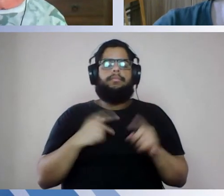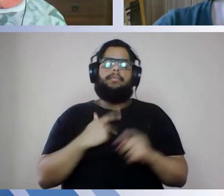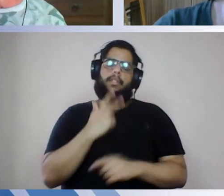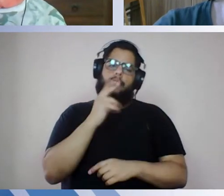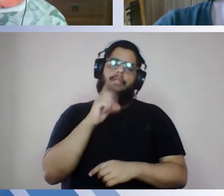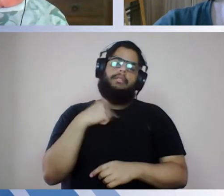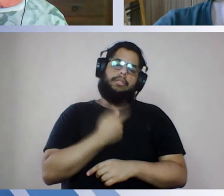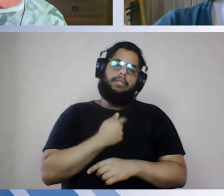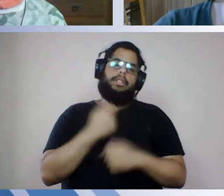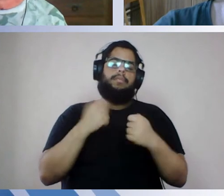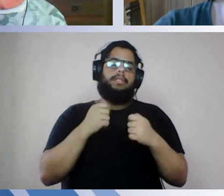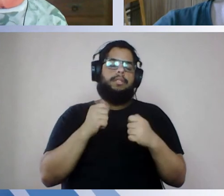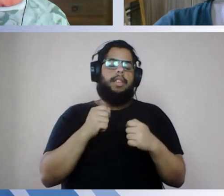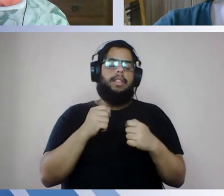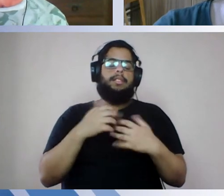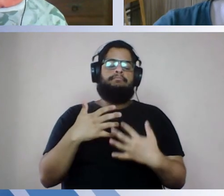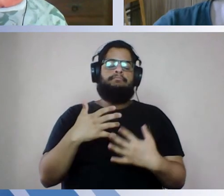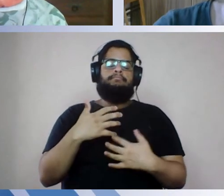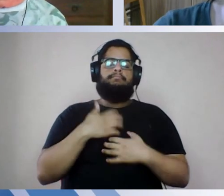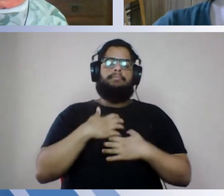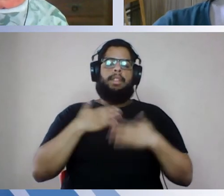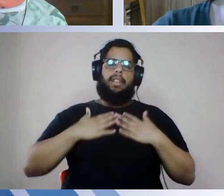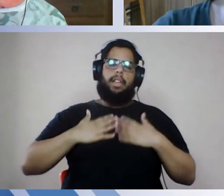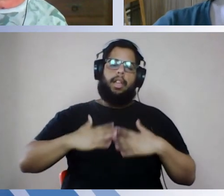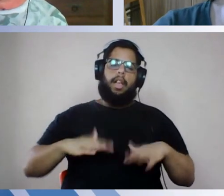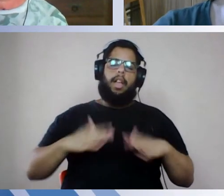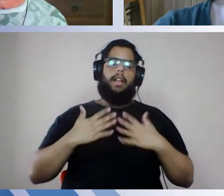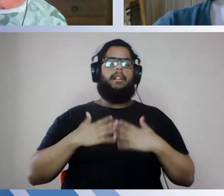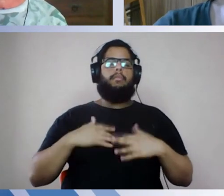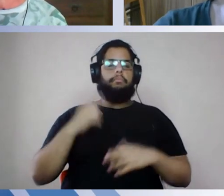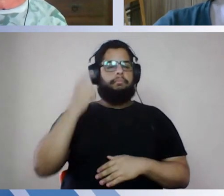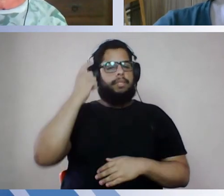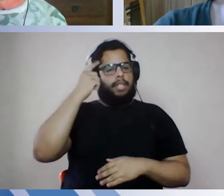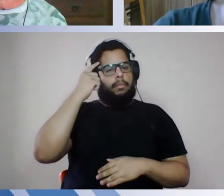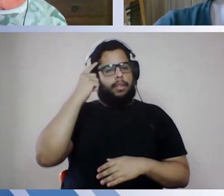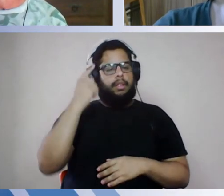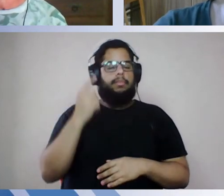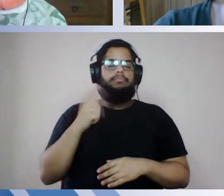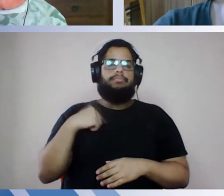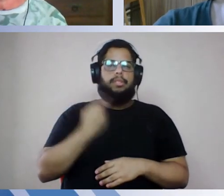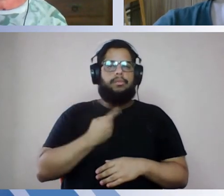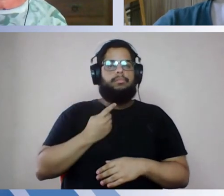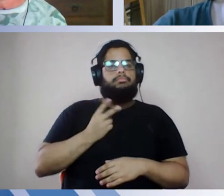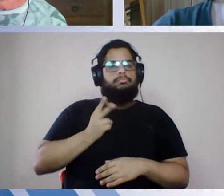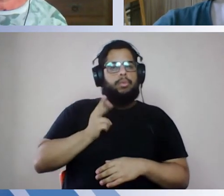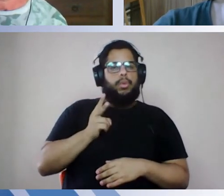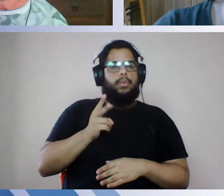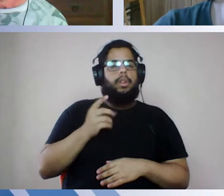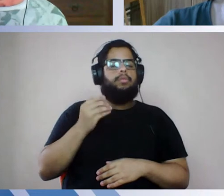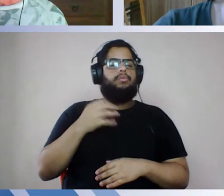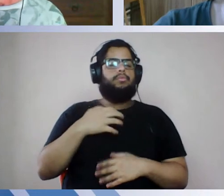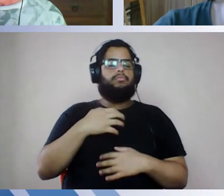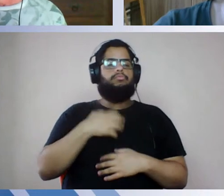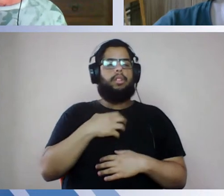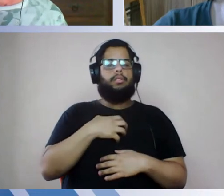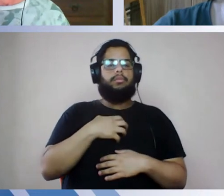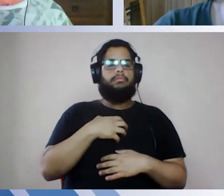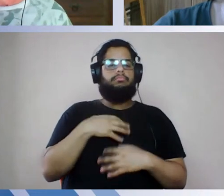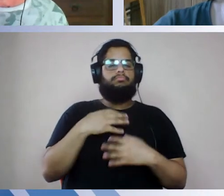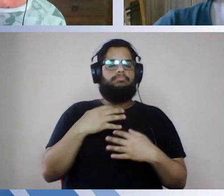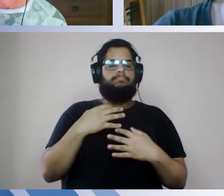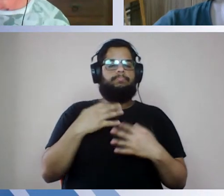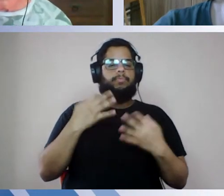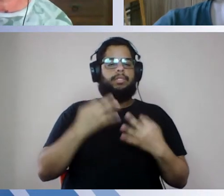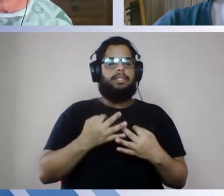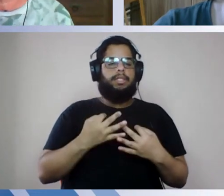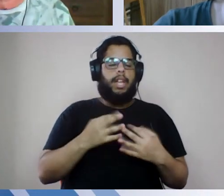temos que ter bastante equilíbrio emocional, resiliência em relação a isso, para que a gente possa conduzir isso de uma maneira madura, produtiva, e não de